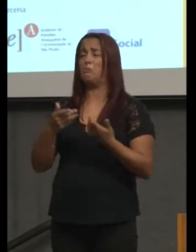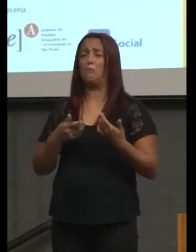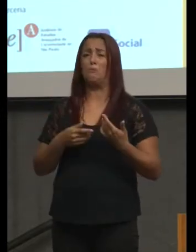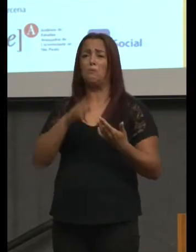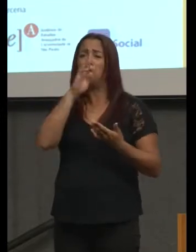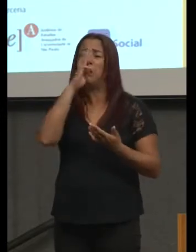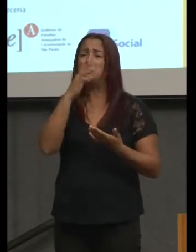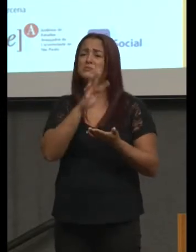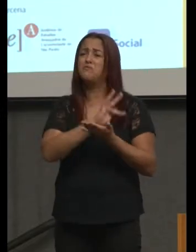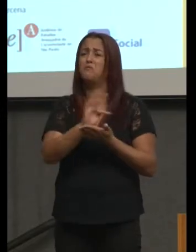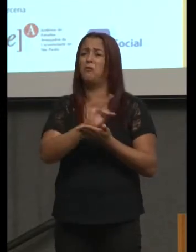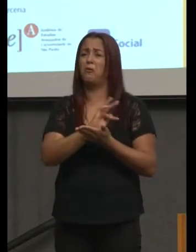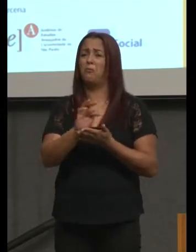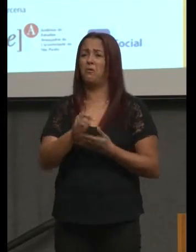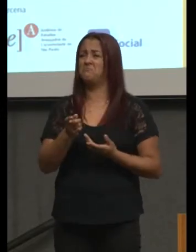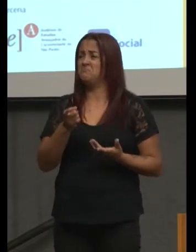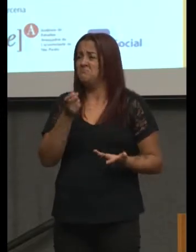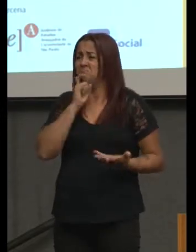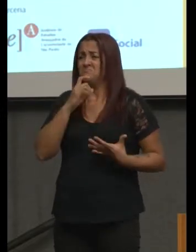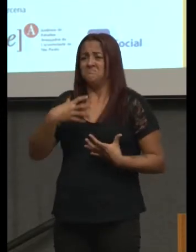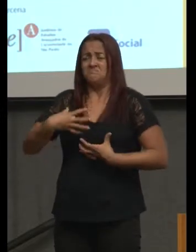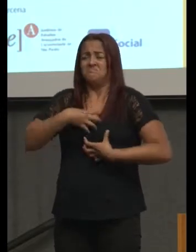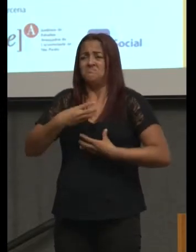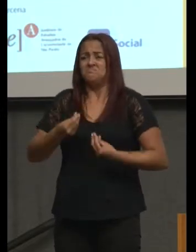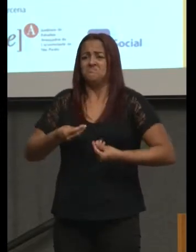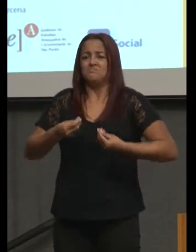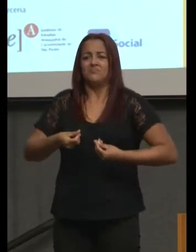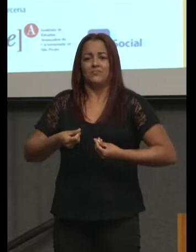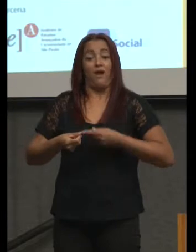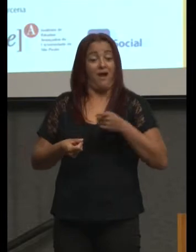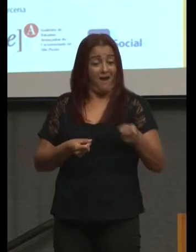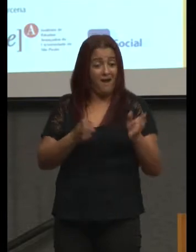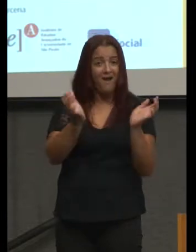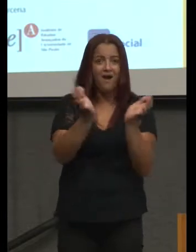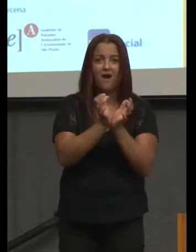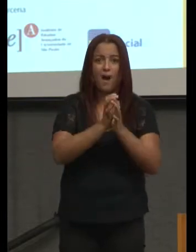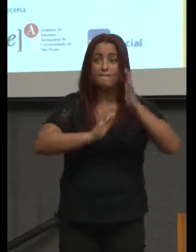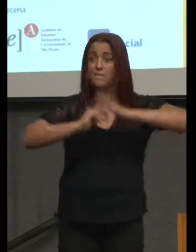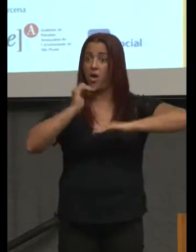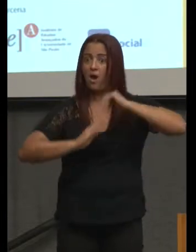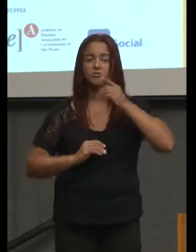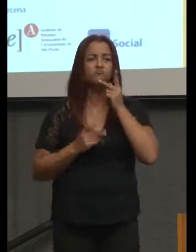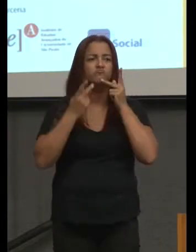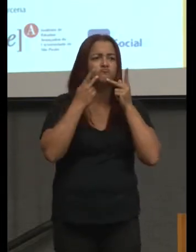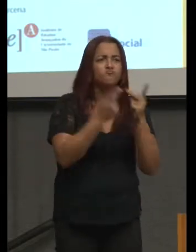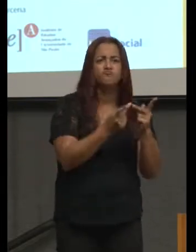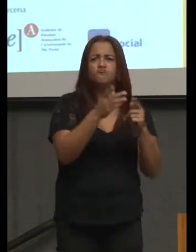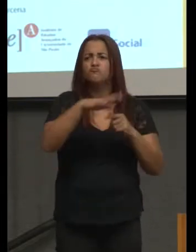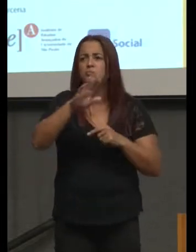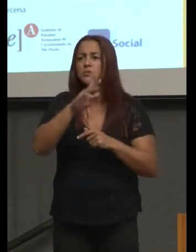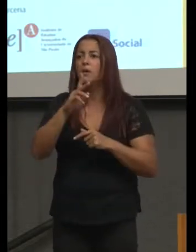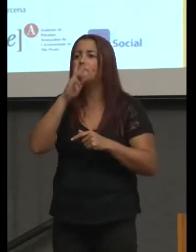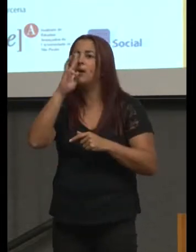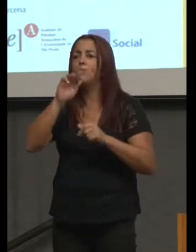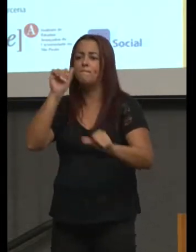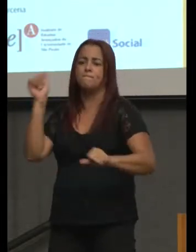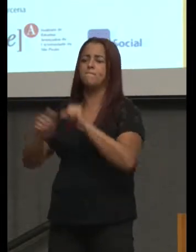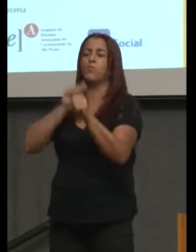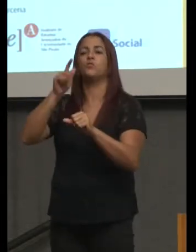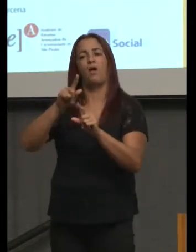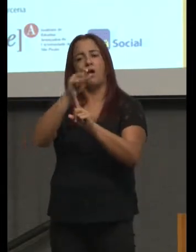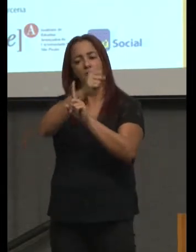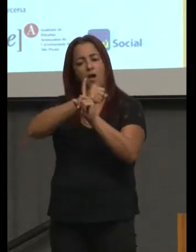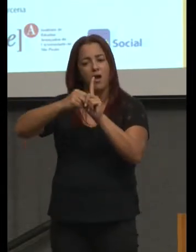Passa a ser um instrumento de responsabilidade social, pública, etc. Com o de